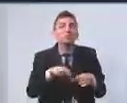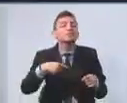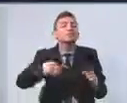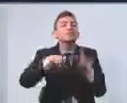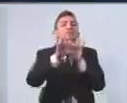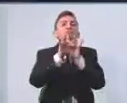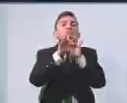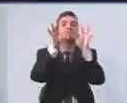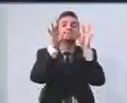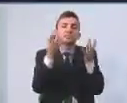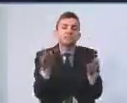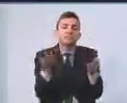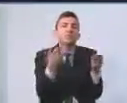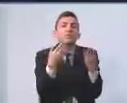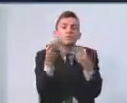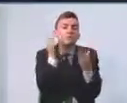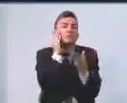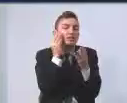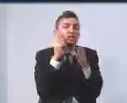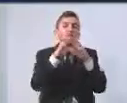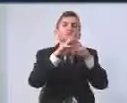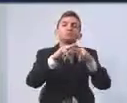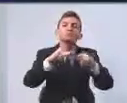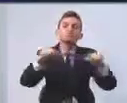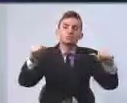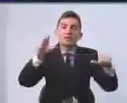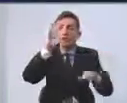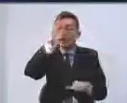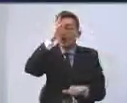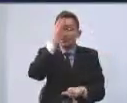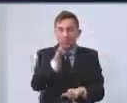disposição, inclusive, para tentar sanar este problema.